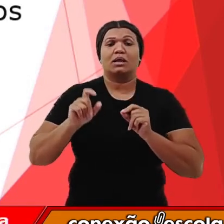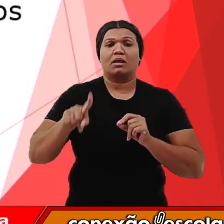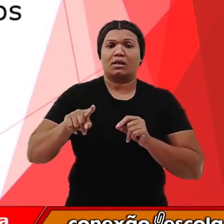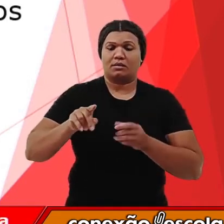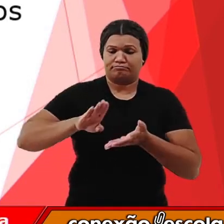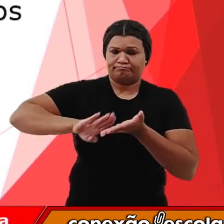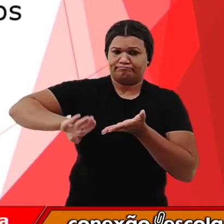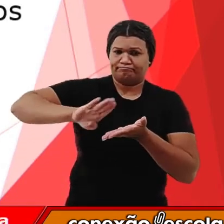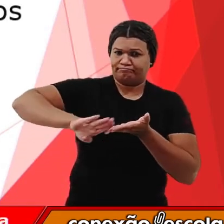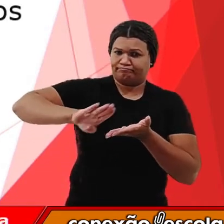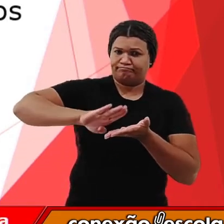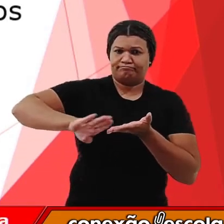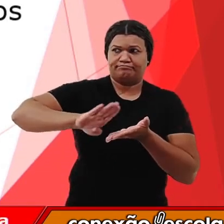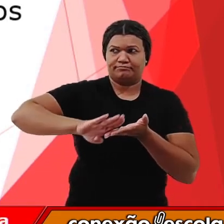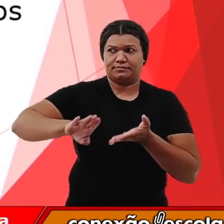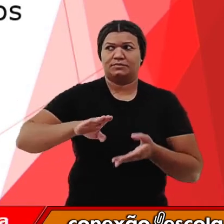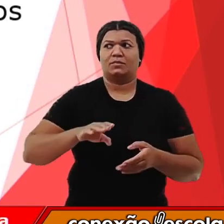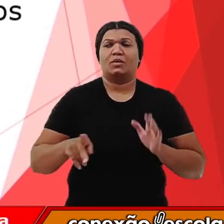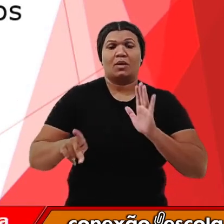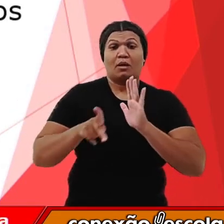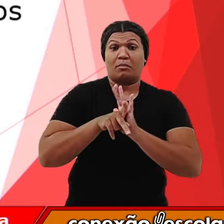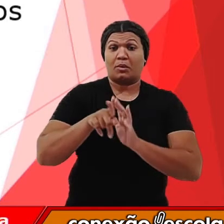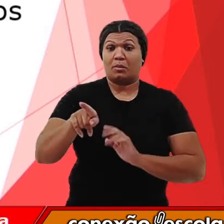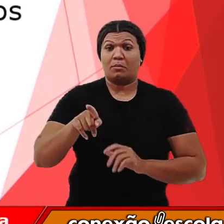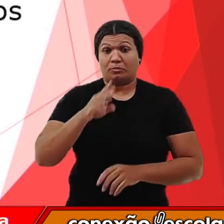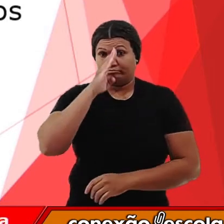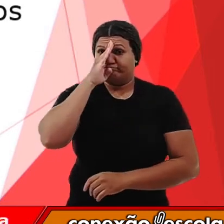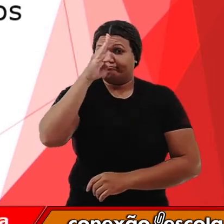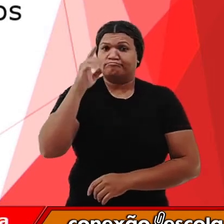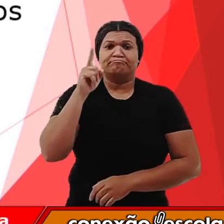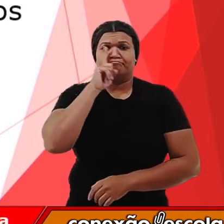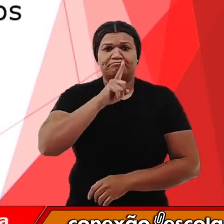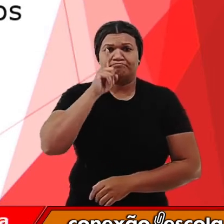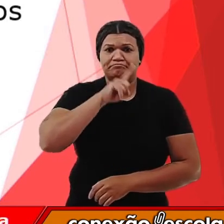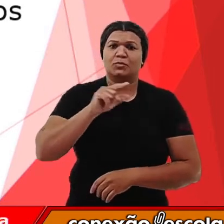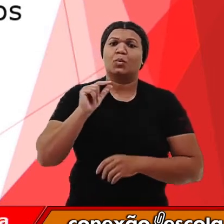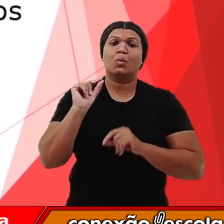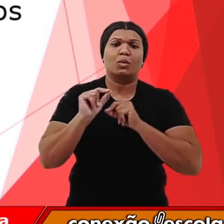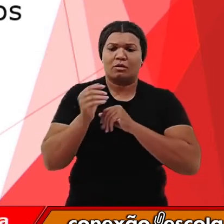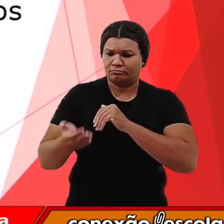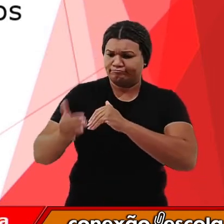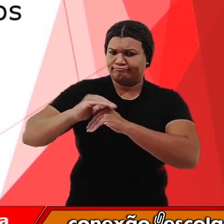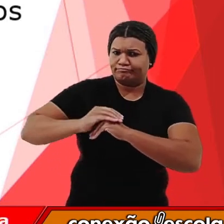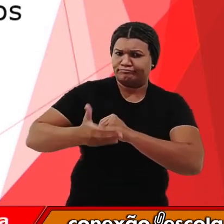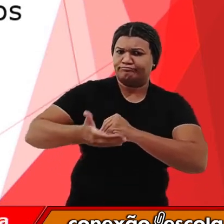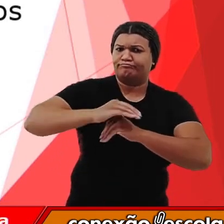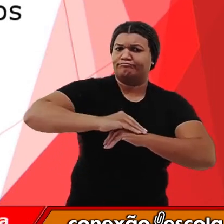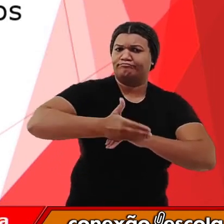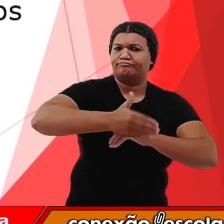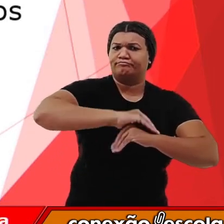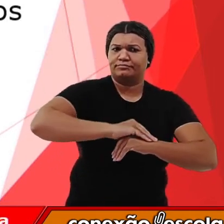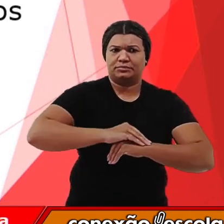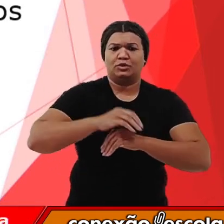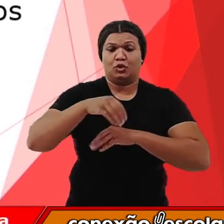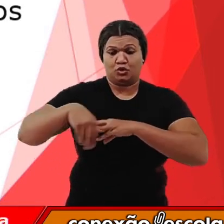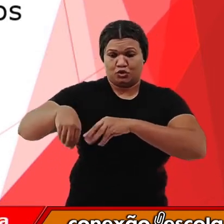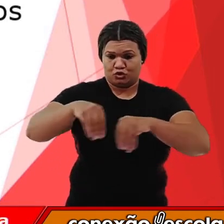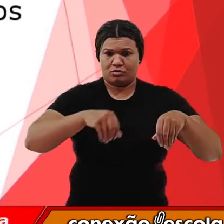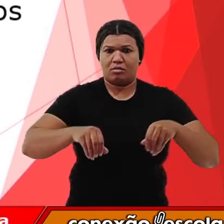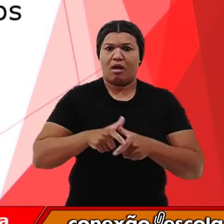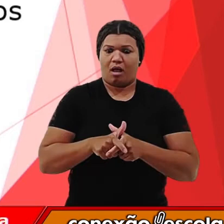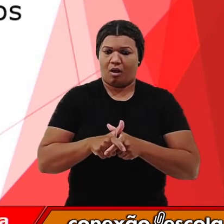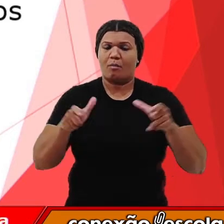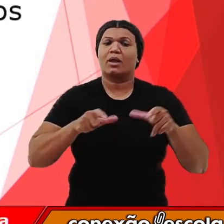da colheita anterior, principalmente as palhas, para cobrir o solo. Isso vai aumentar a quantidade de matéria